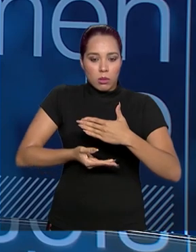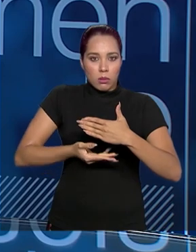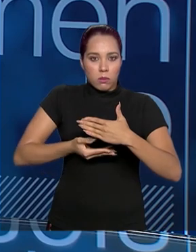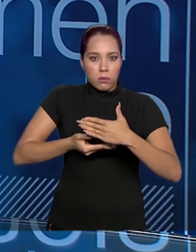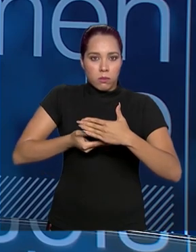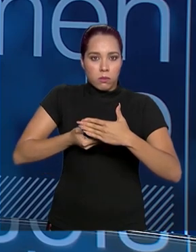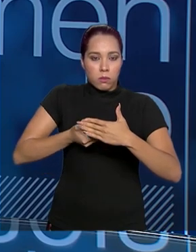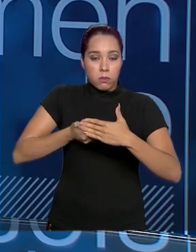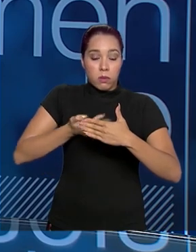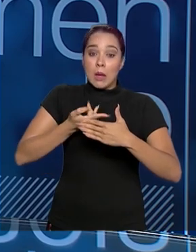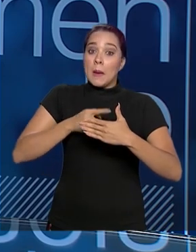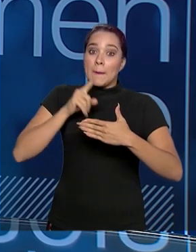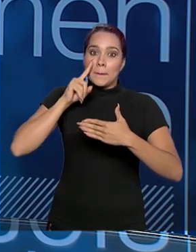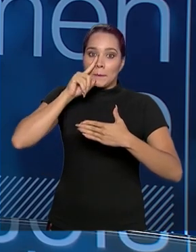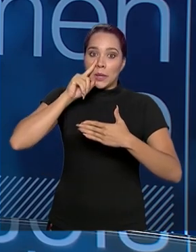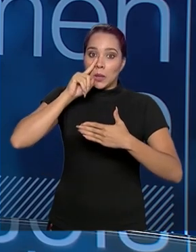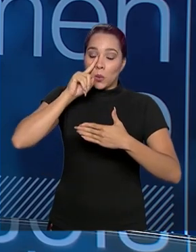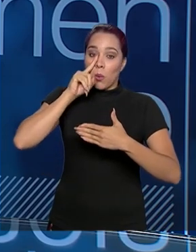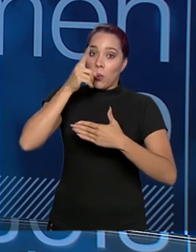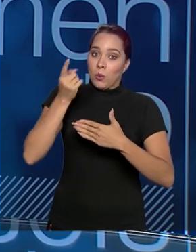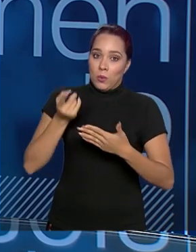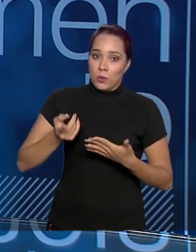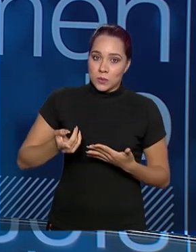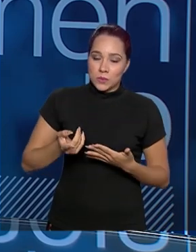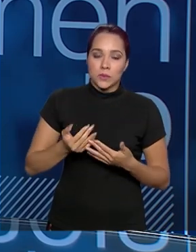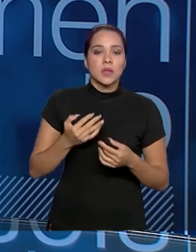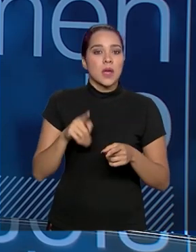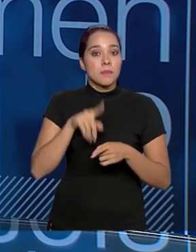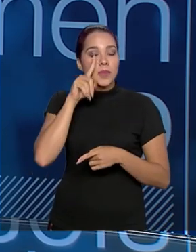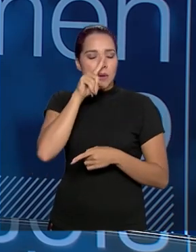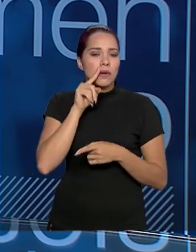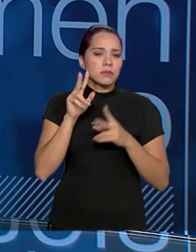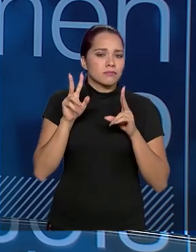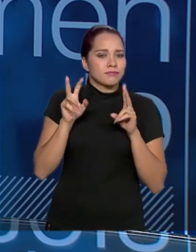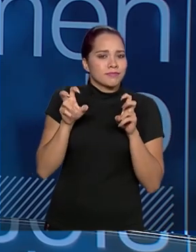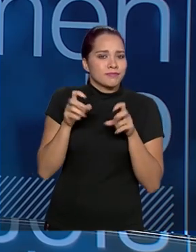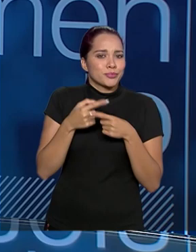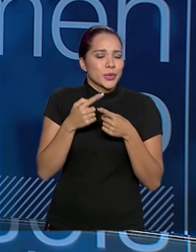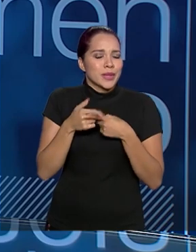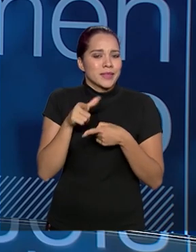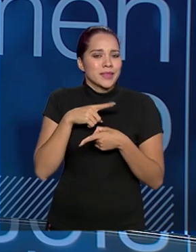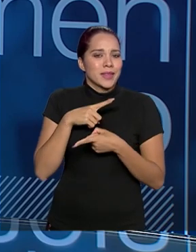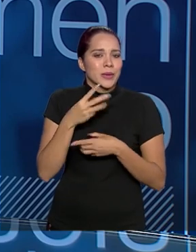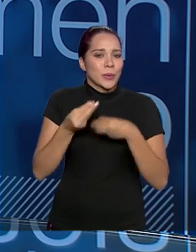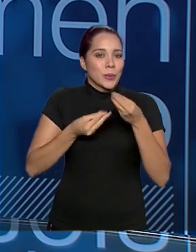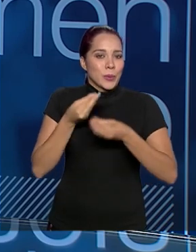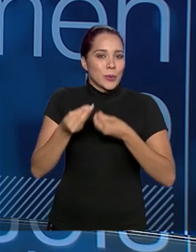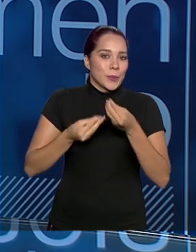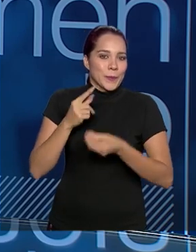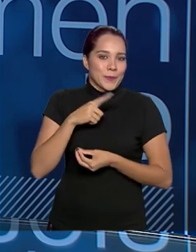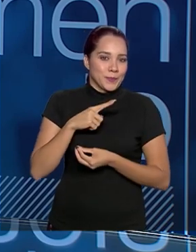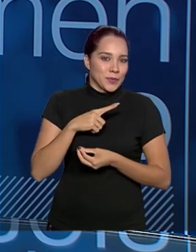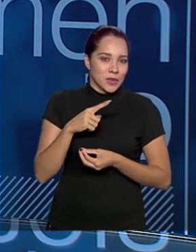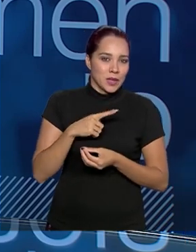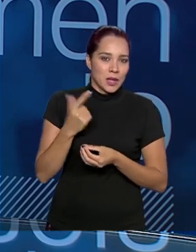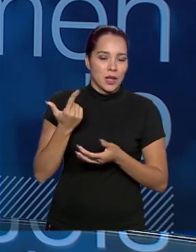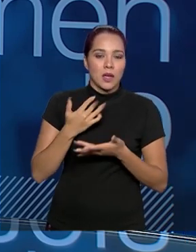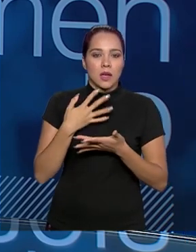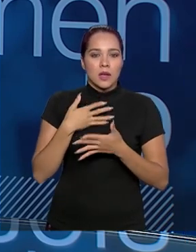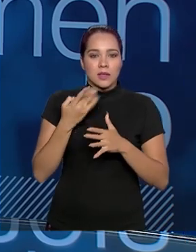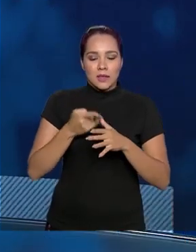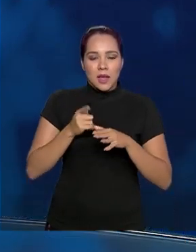perigoso, só que também ele é perigoso entre aspas, porque você tem como ter um bom